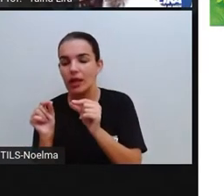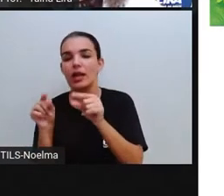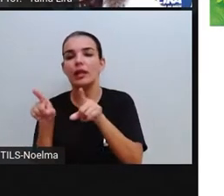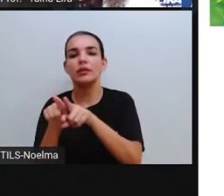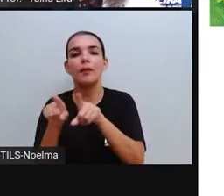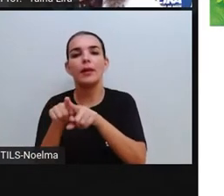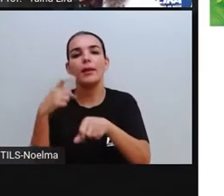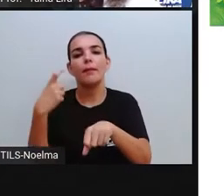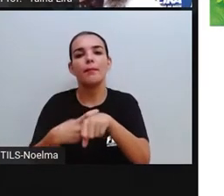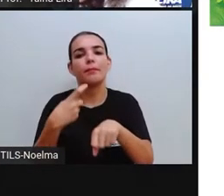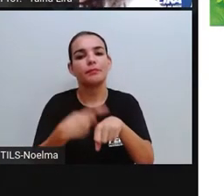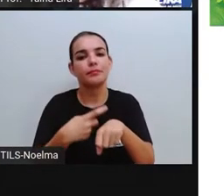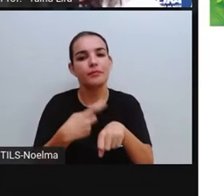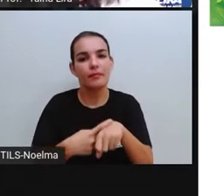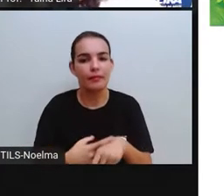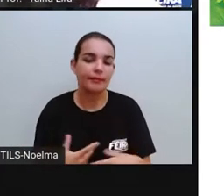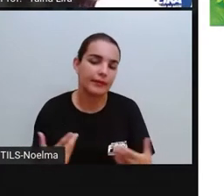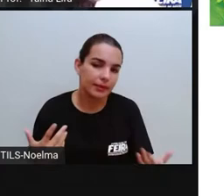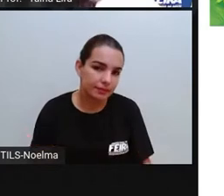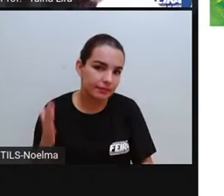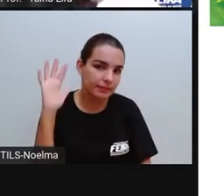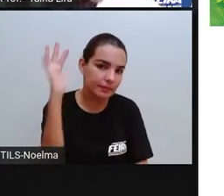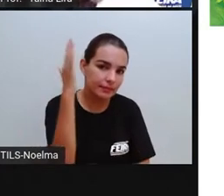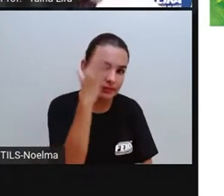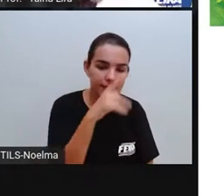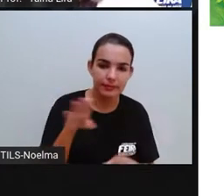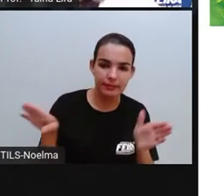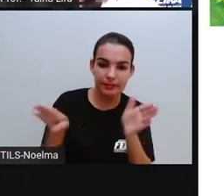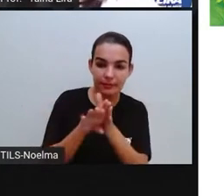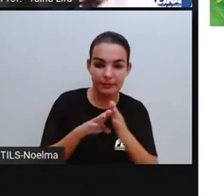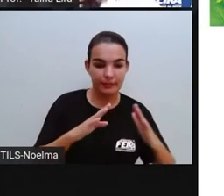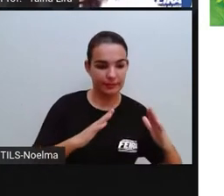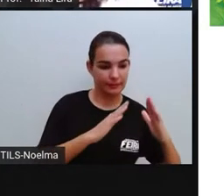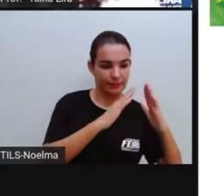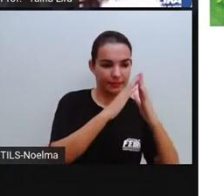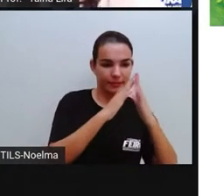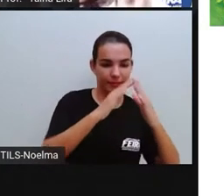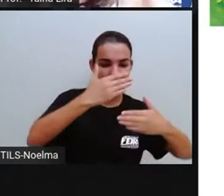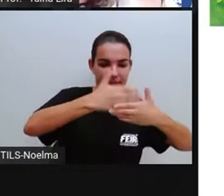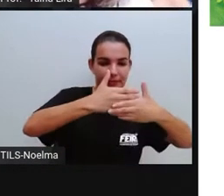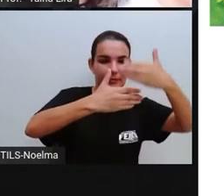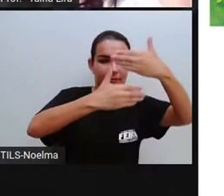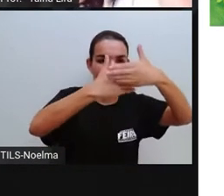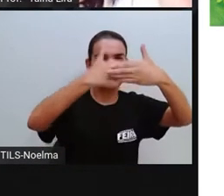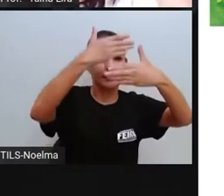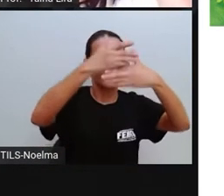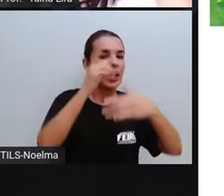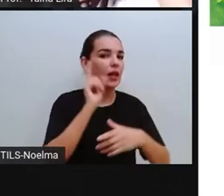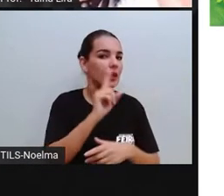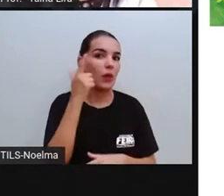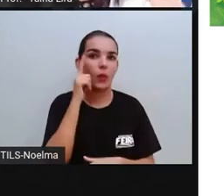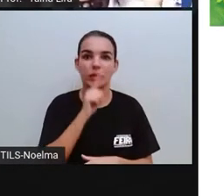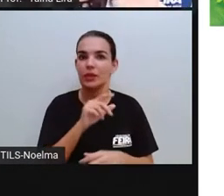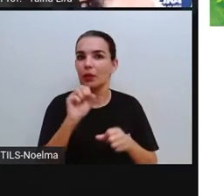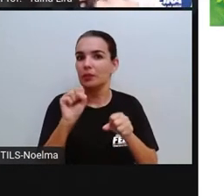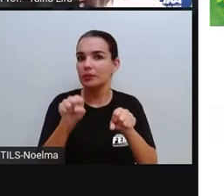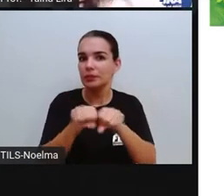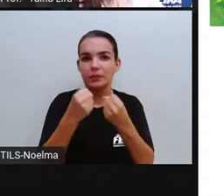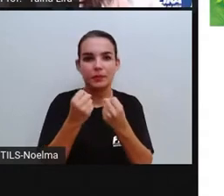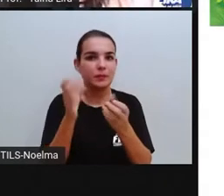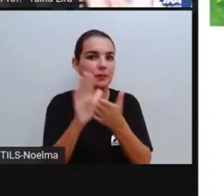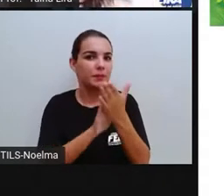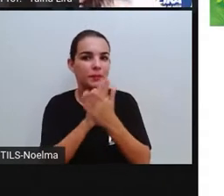madeira. Lembram disso? E aí todo mundo correu para a casinha de tijolo que o lobo não conseguiu derrubar. Depois esse lobo ainda